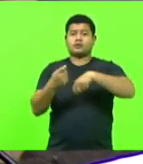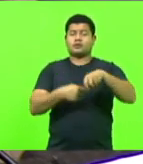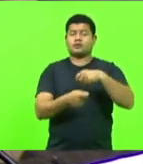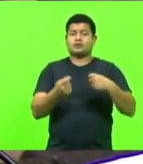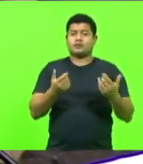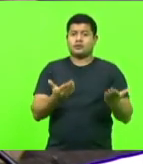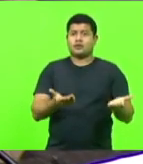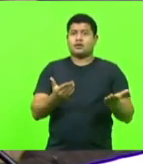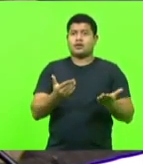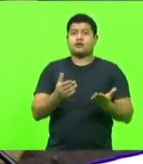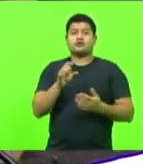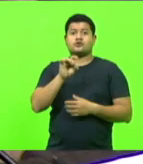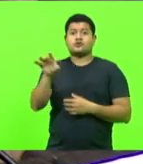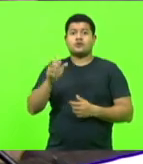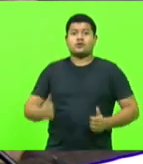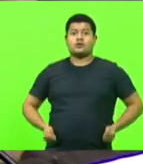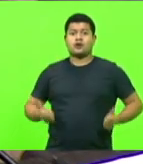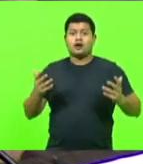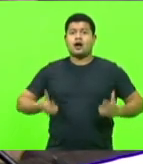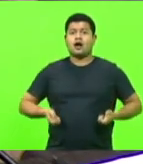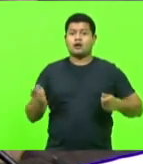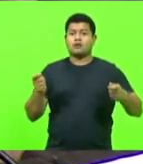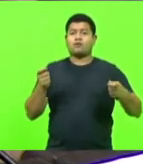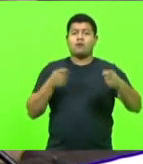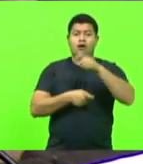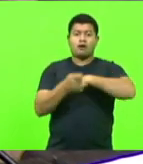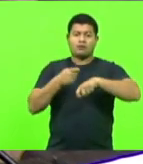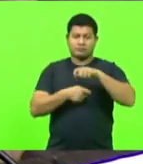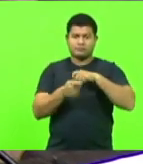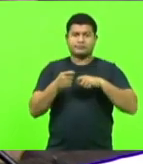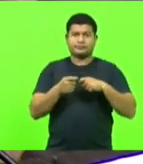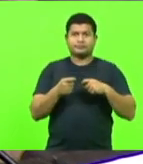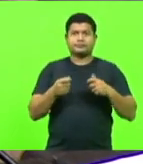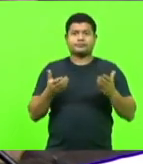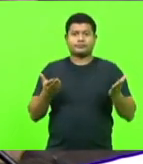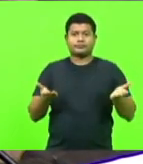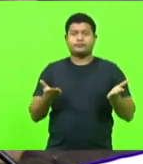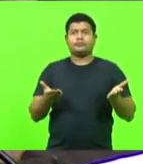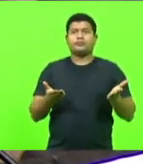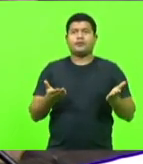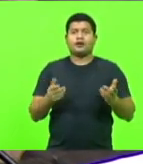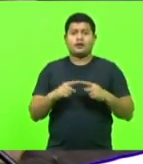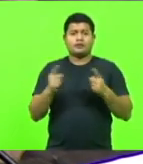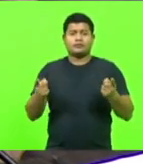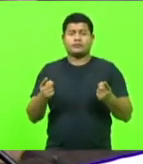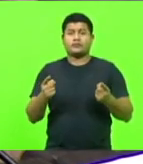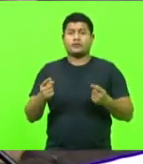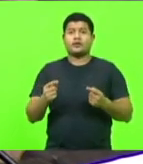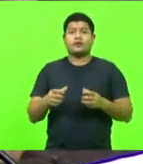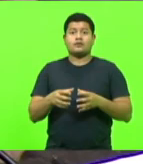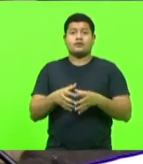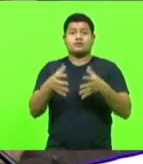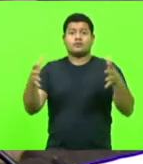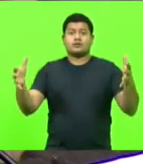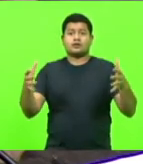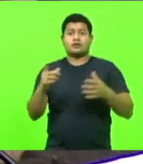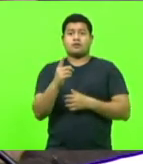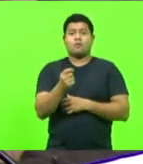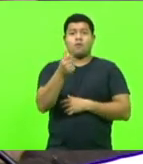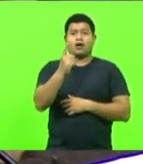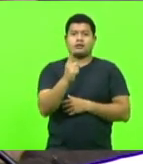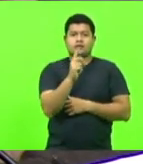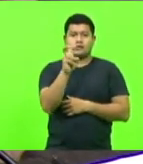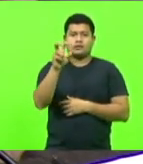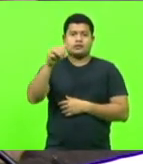gastos com a administração do Estado, os gastos administrativos, enfim, eles vão crescer quase 15%,